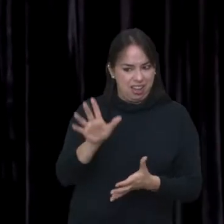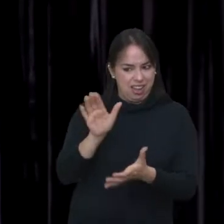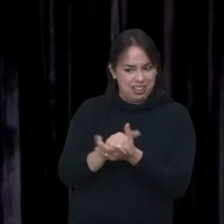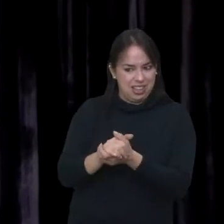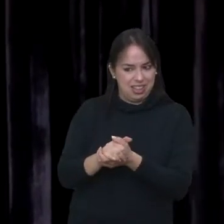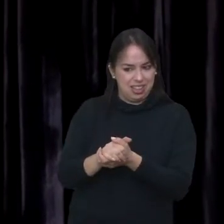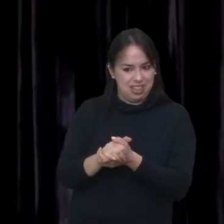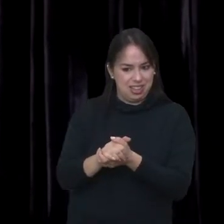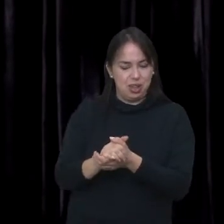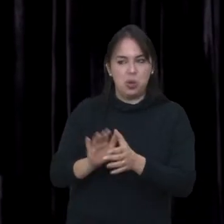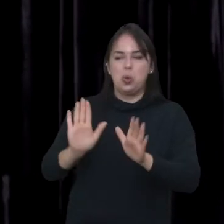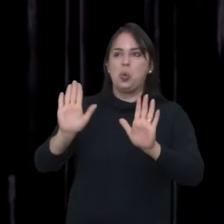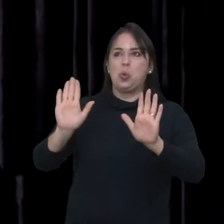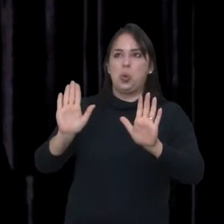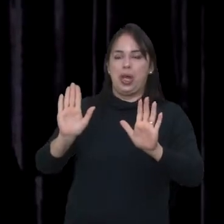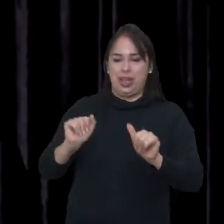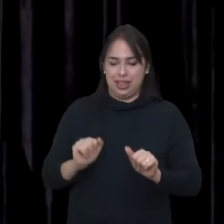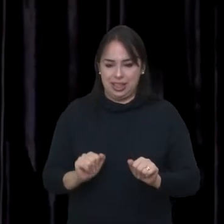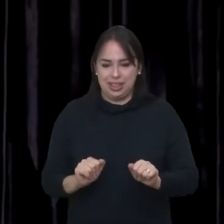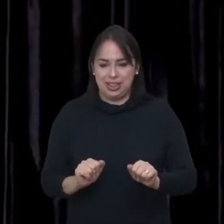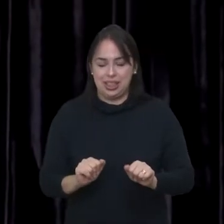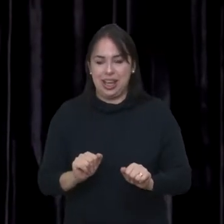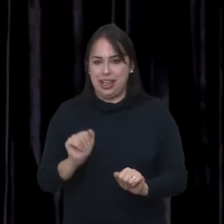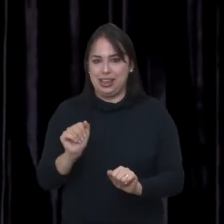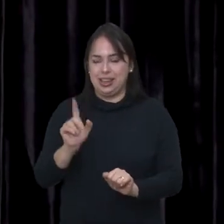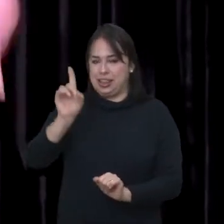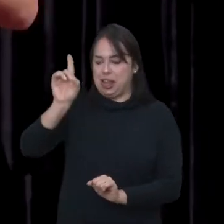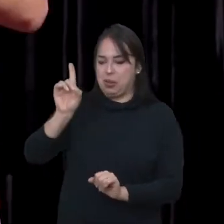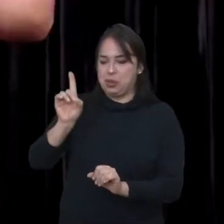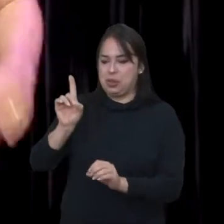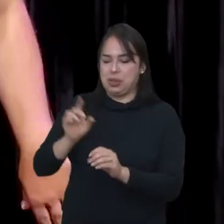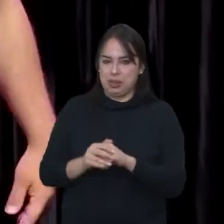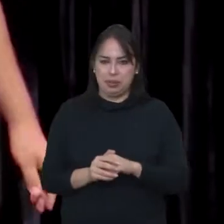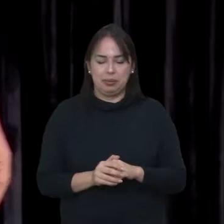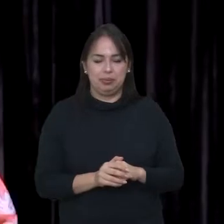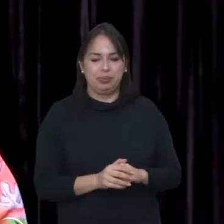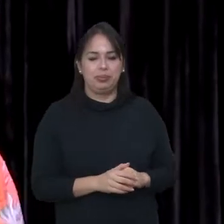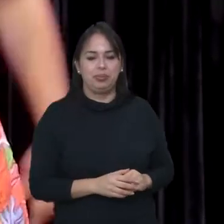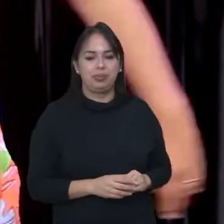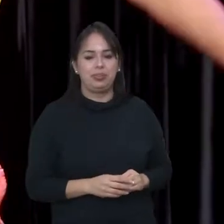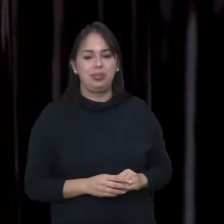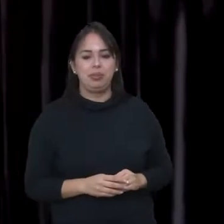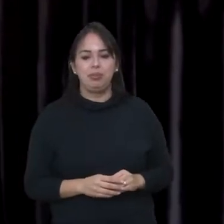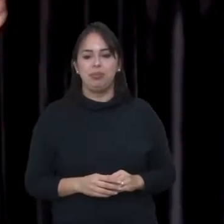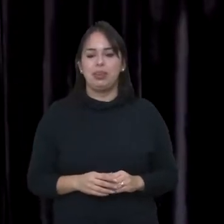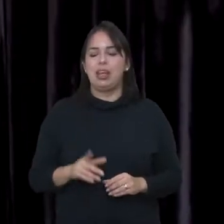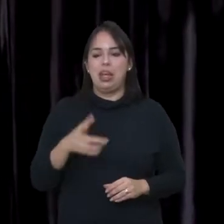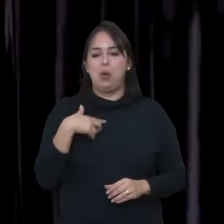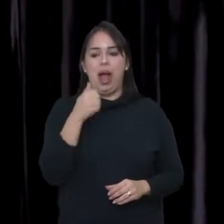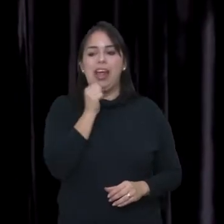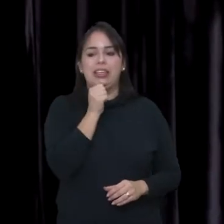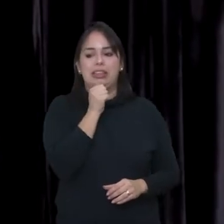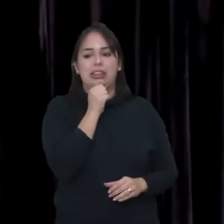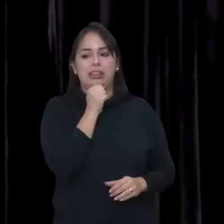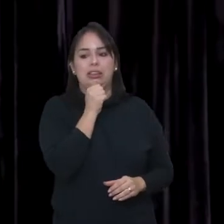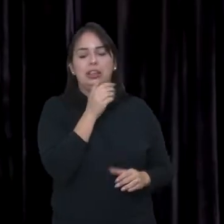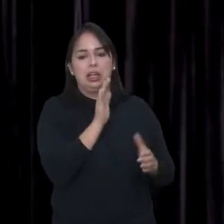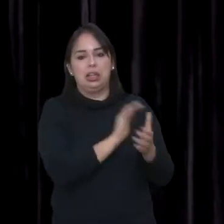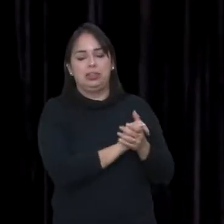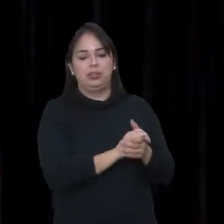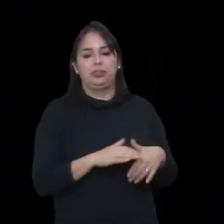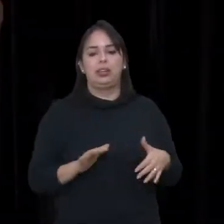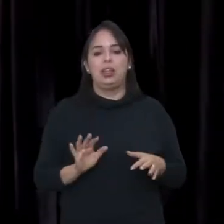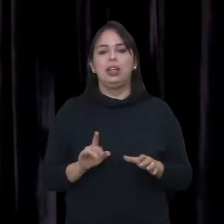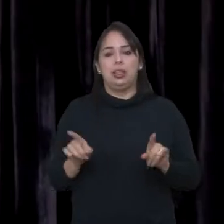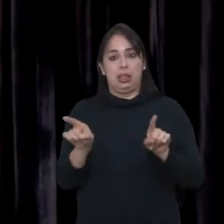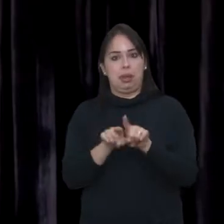É casado ou não? Não, foi casado, né? Graças a Deus. Ó, Deus deu livramento pra você. Mas eu não tive essa sorte ainda.